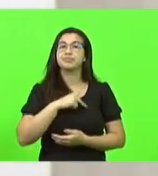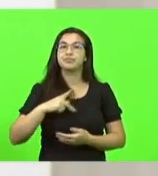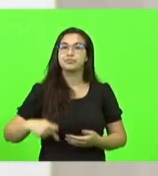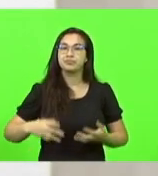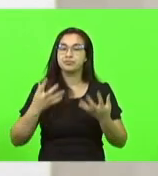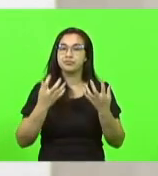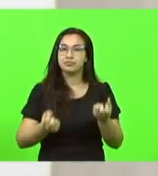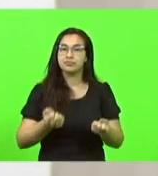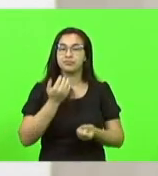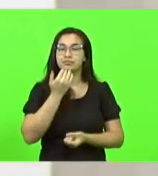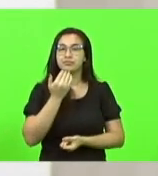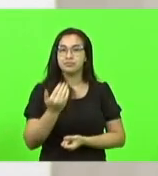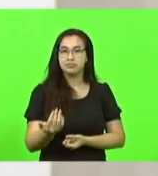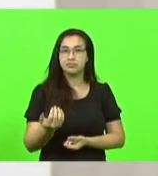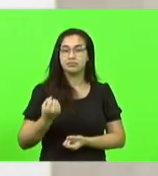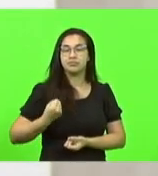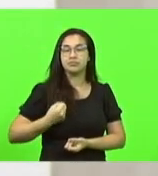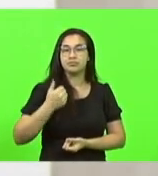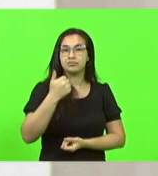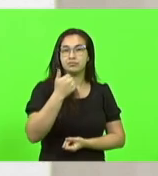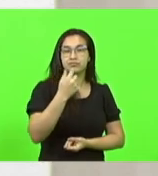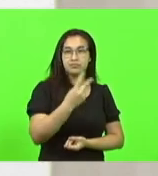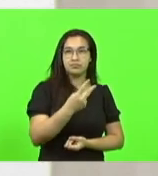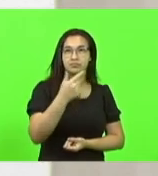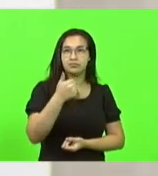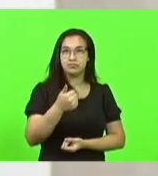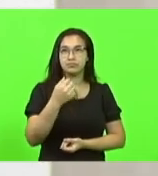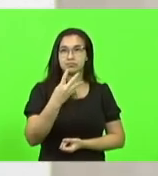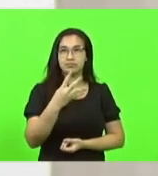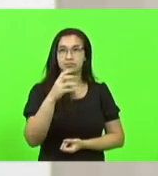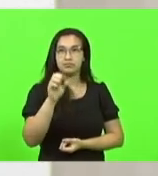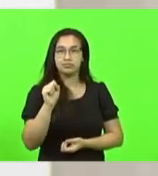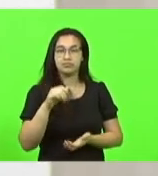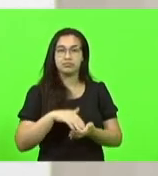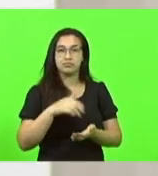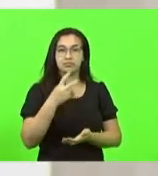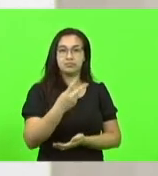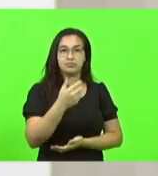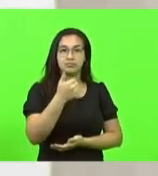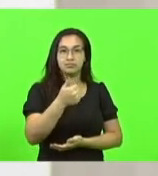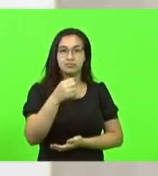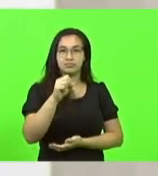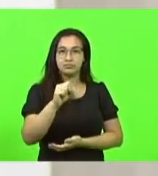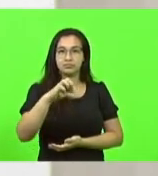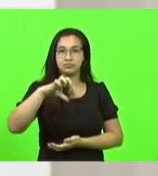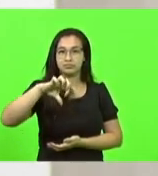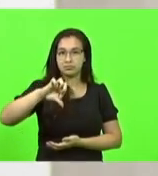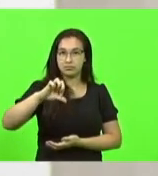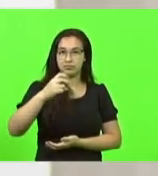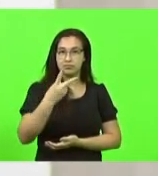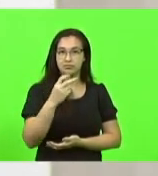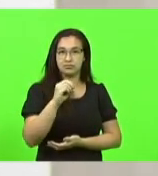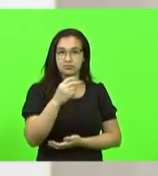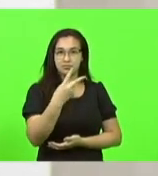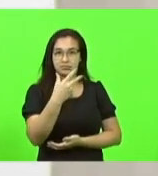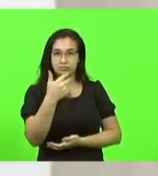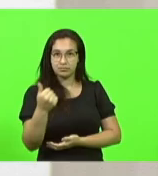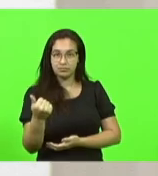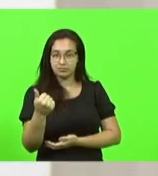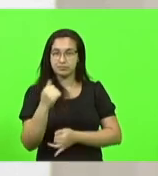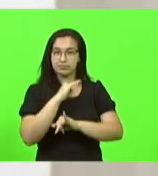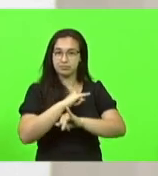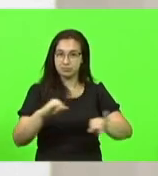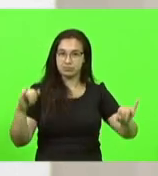2.148 a 2.189-2021, e comunicou que